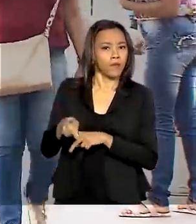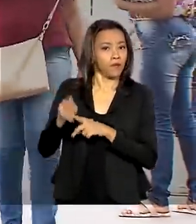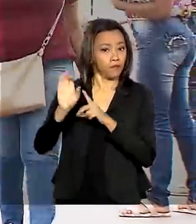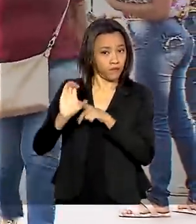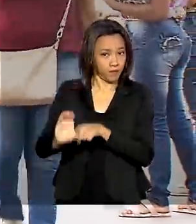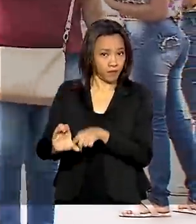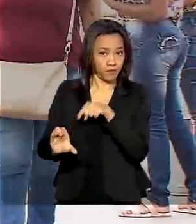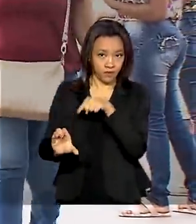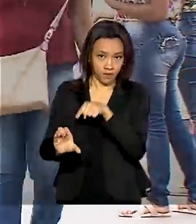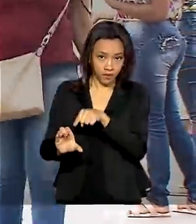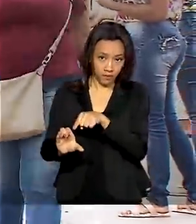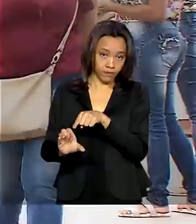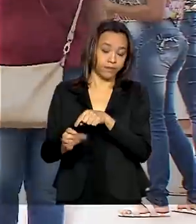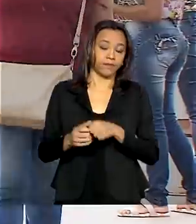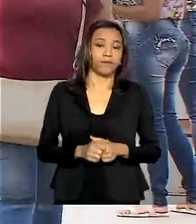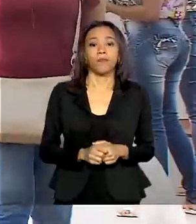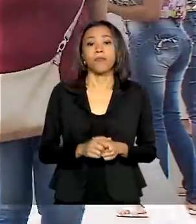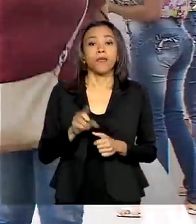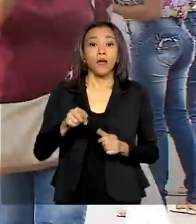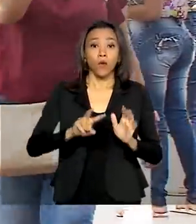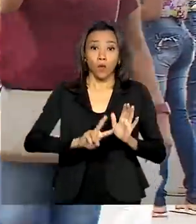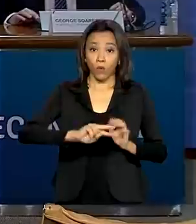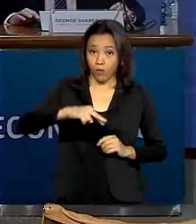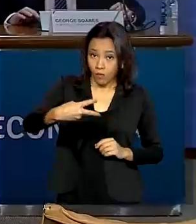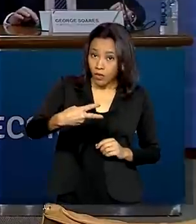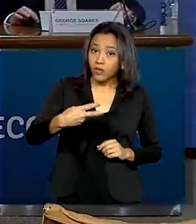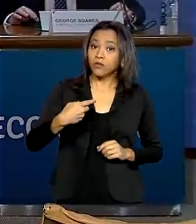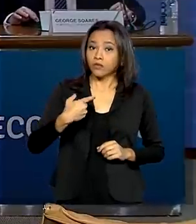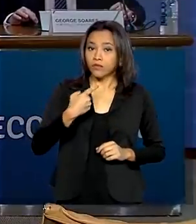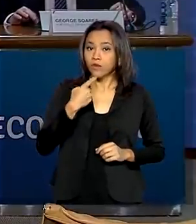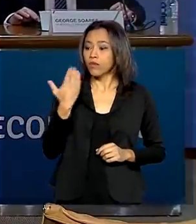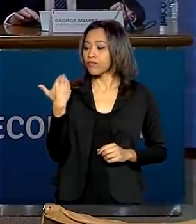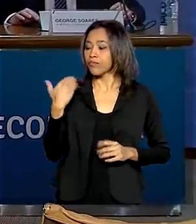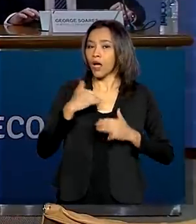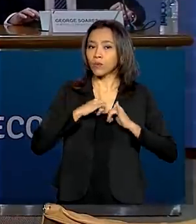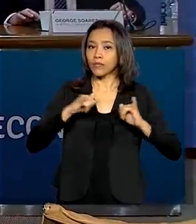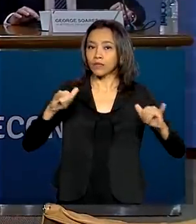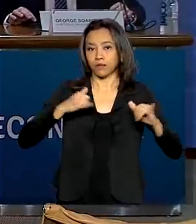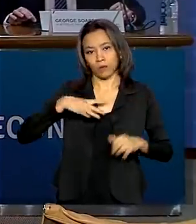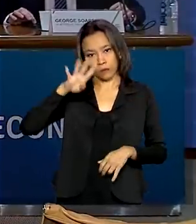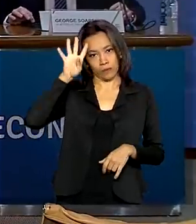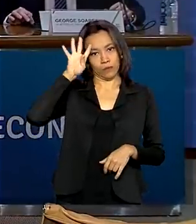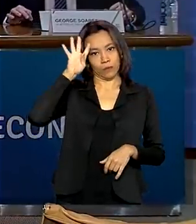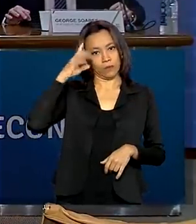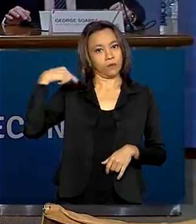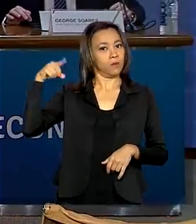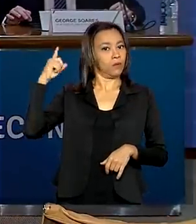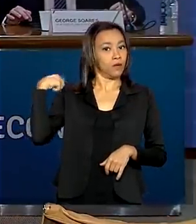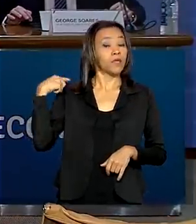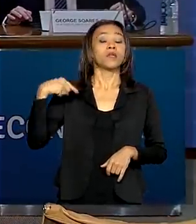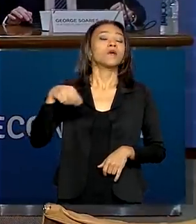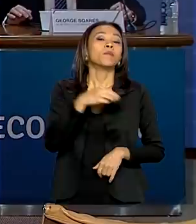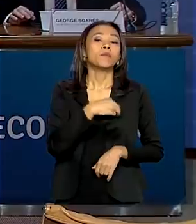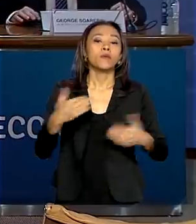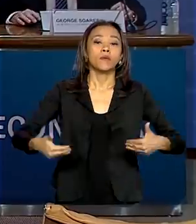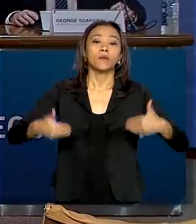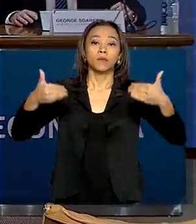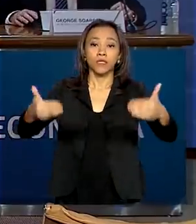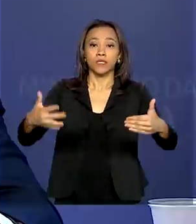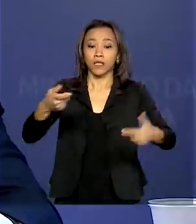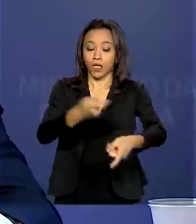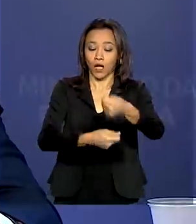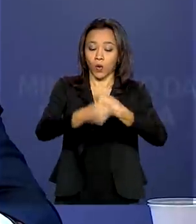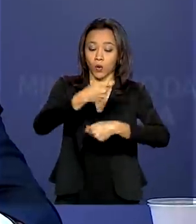de Preços ao Consumidor. O reajuste foi anunciado nesta quarta-feira pelo Ministério da Economia, que também